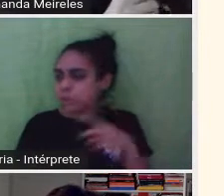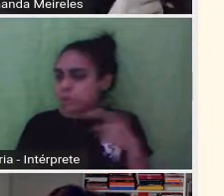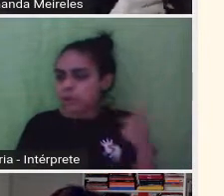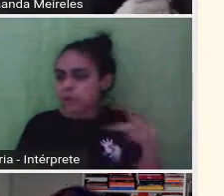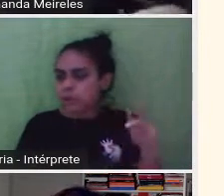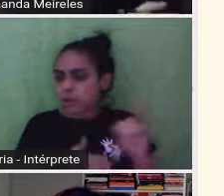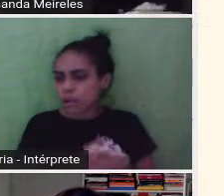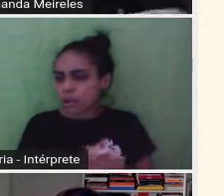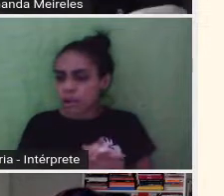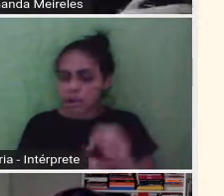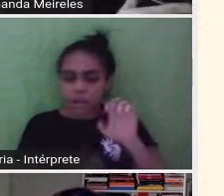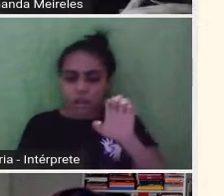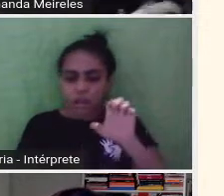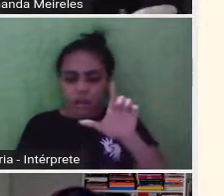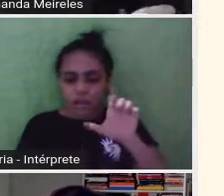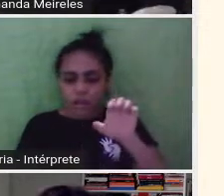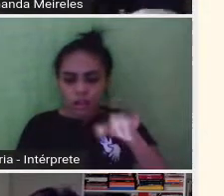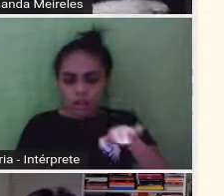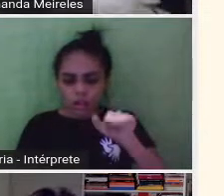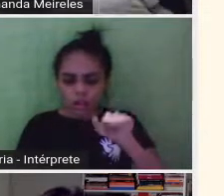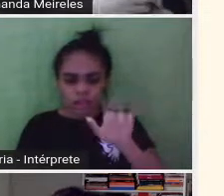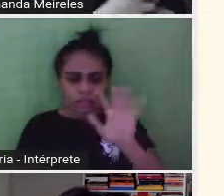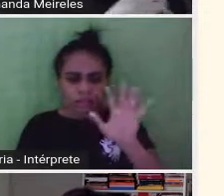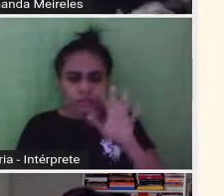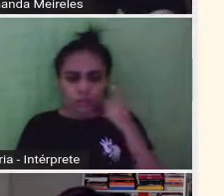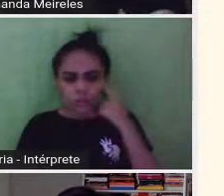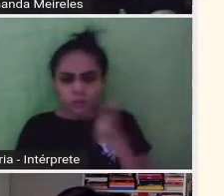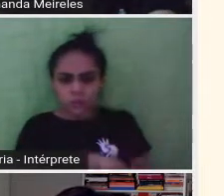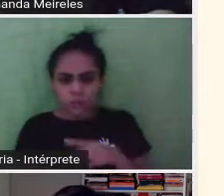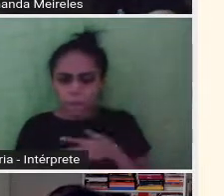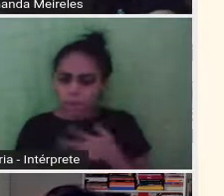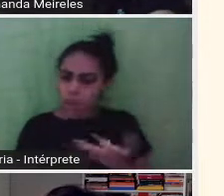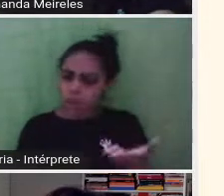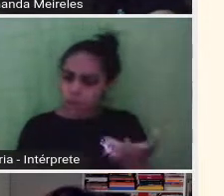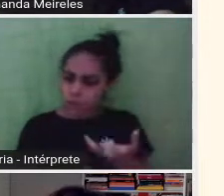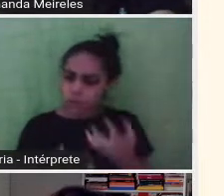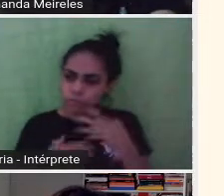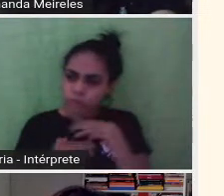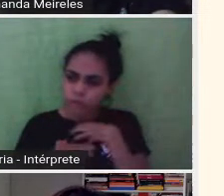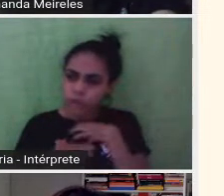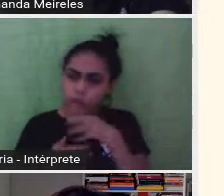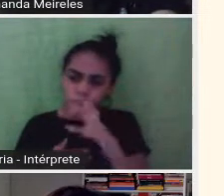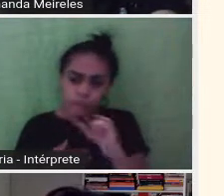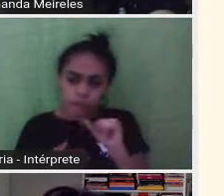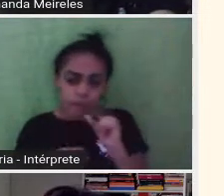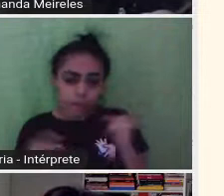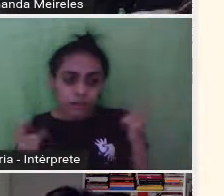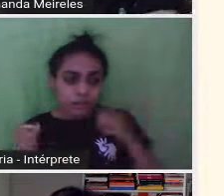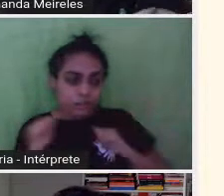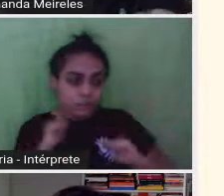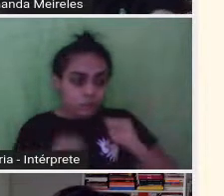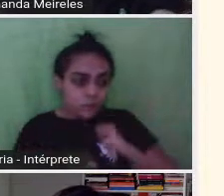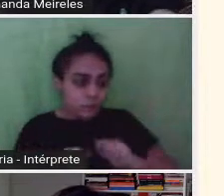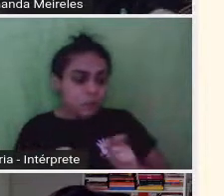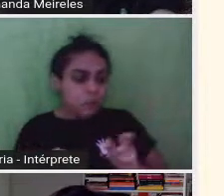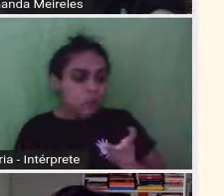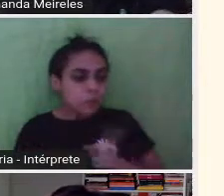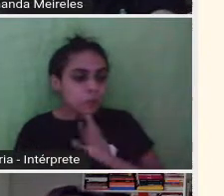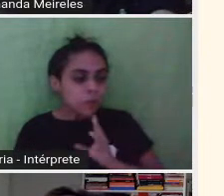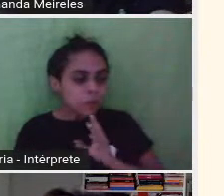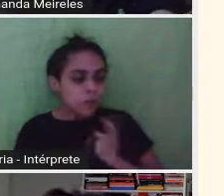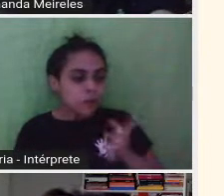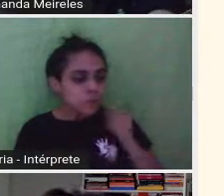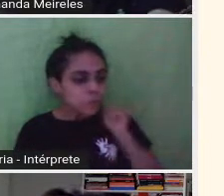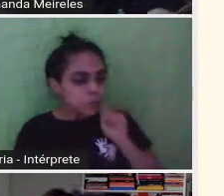deu aquele freestone, nossa, será que eu vou conhecer a Anitta Helena, barra Helena?